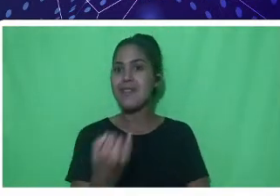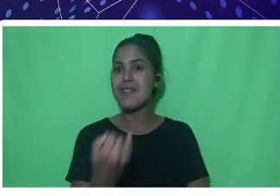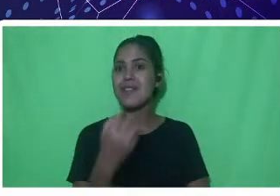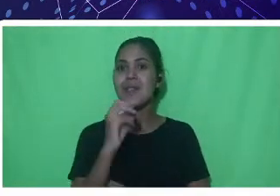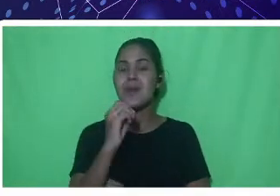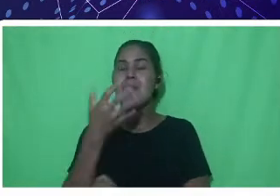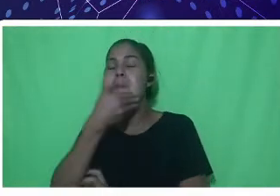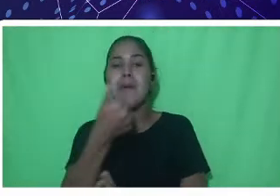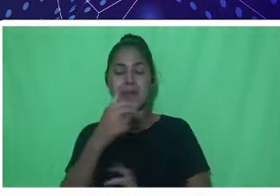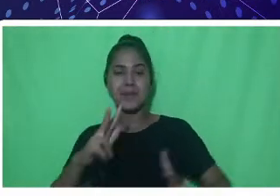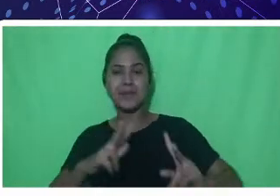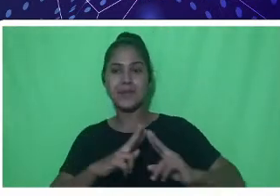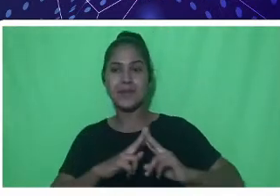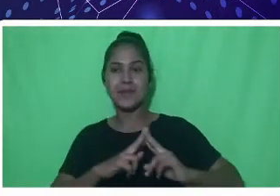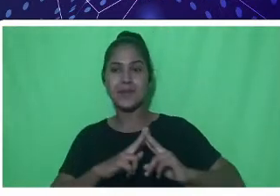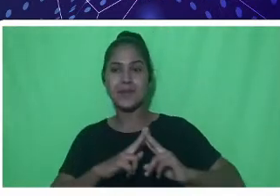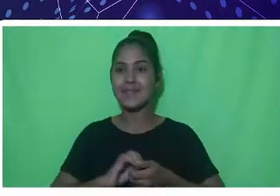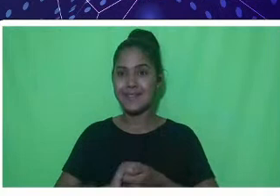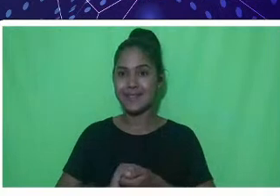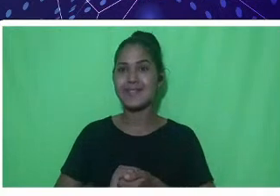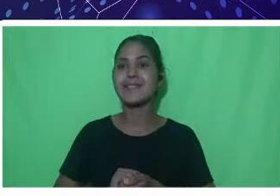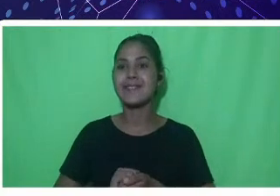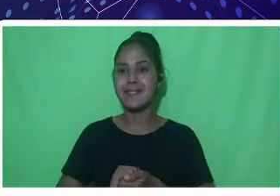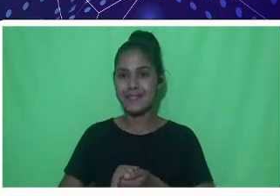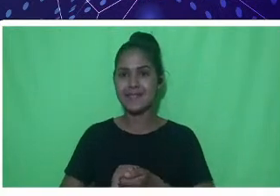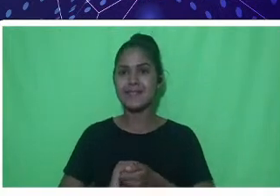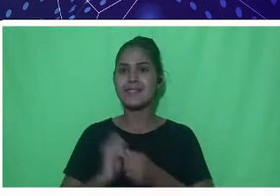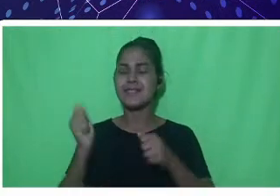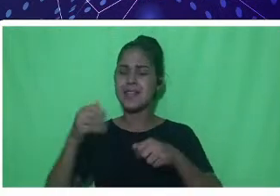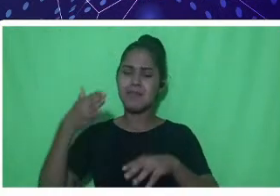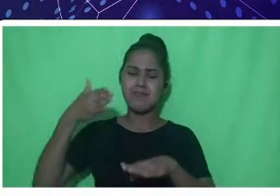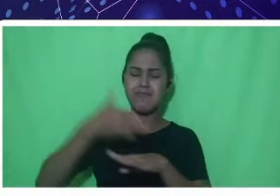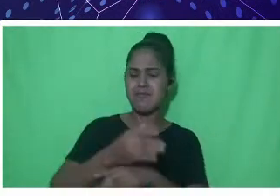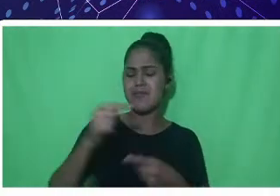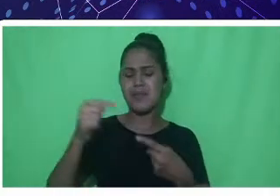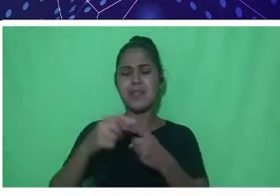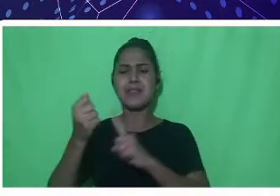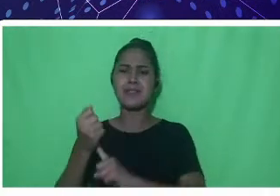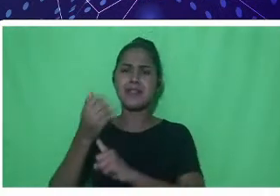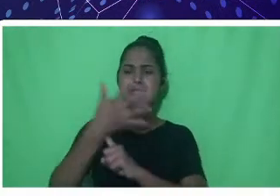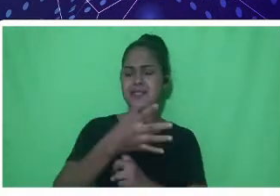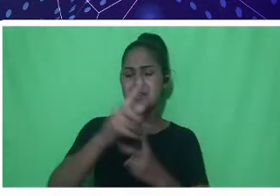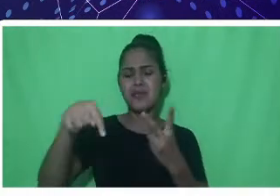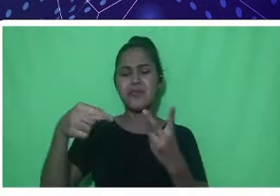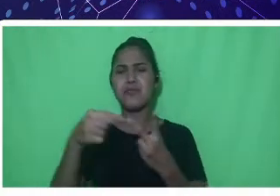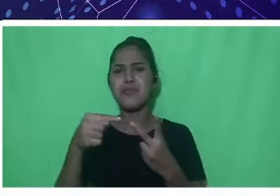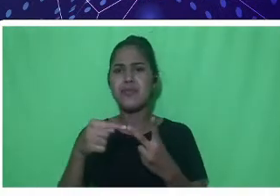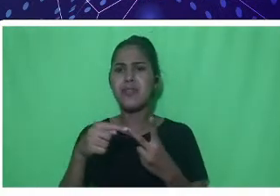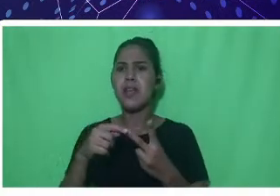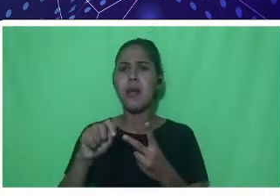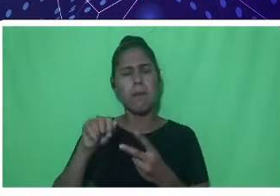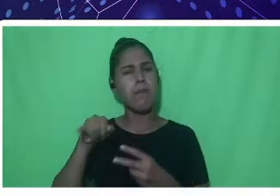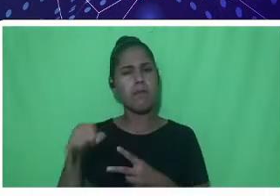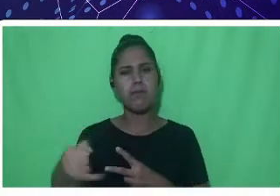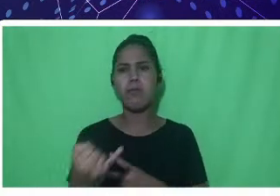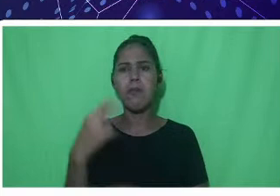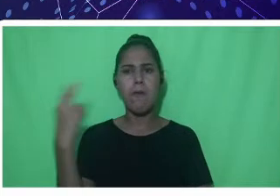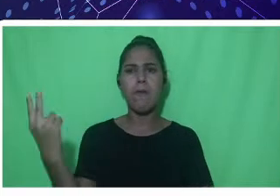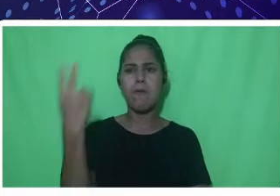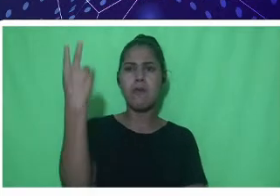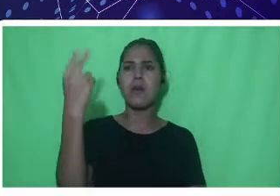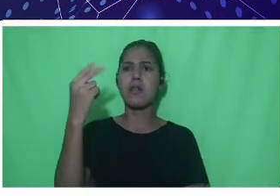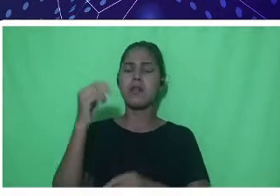Envolvam-se em ações de pesquisa e de extensão, valorizem as atividades de ensino, atuem politicamente nas representações